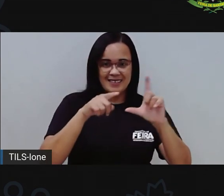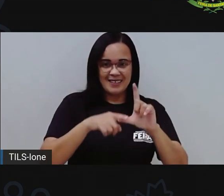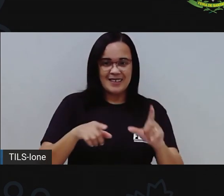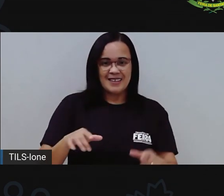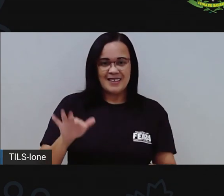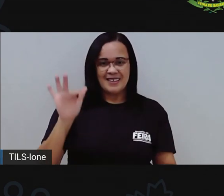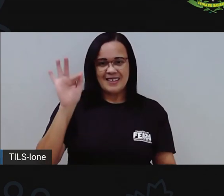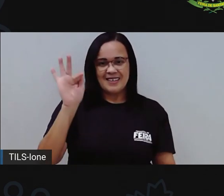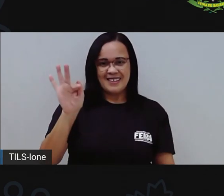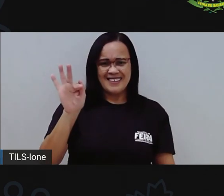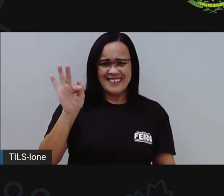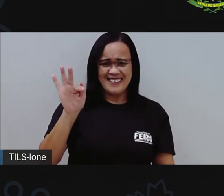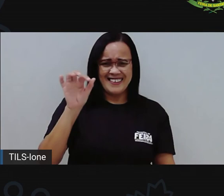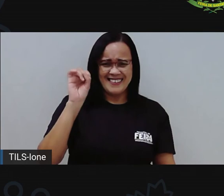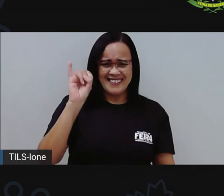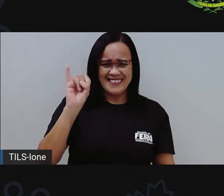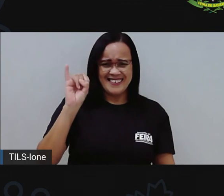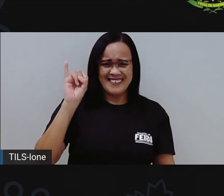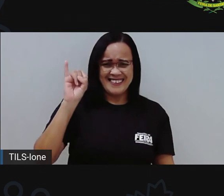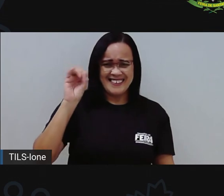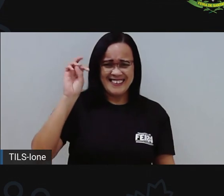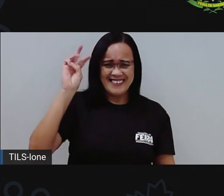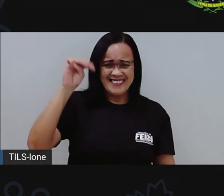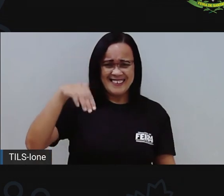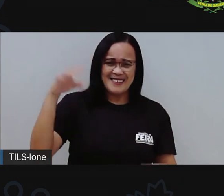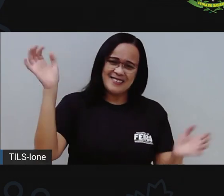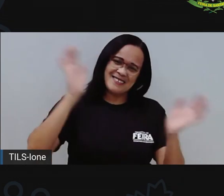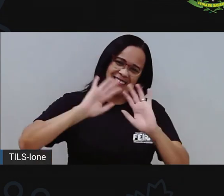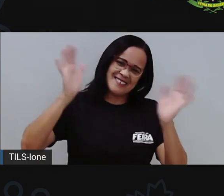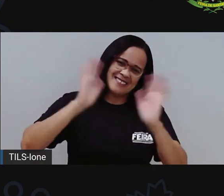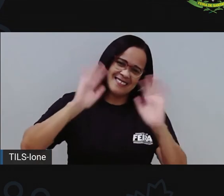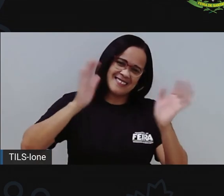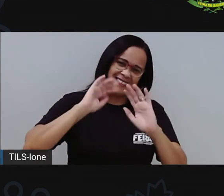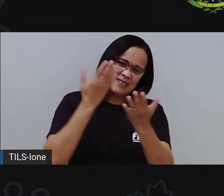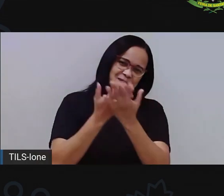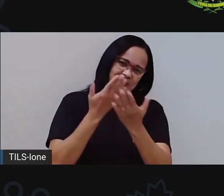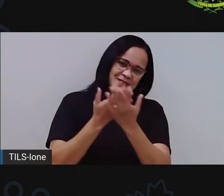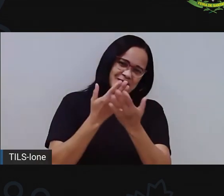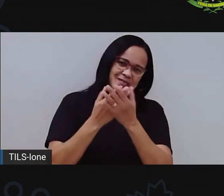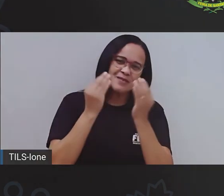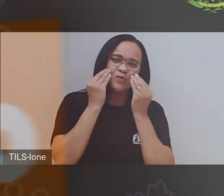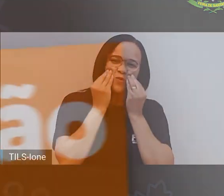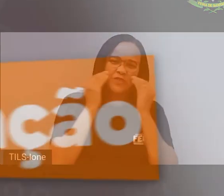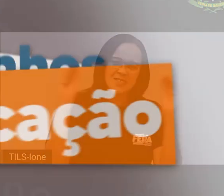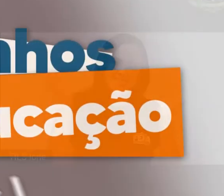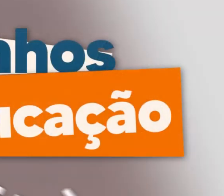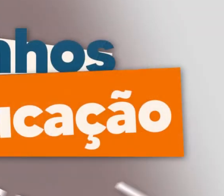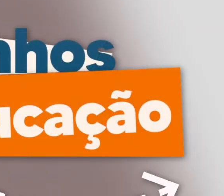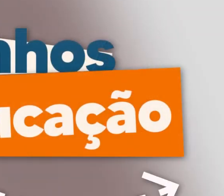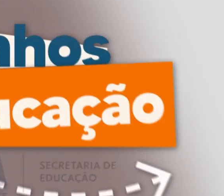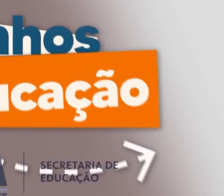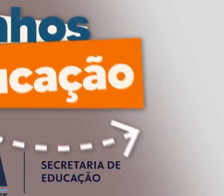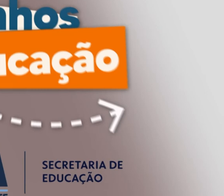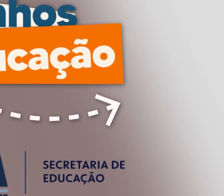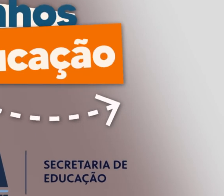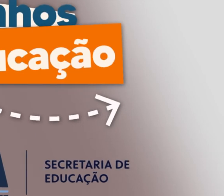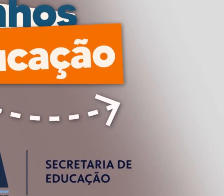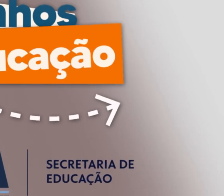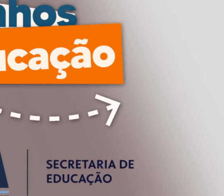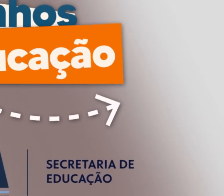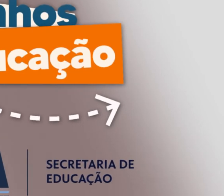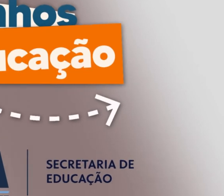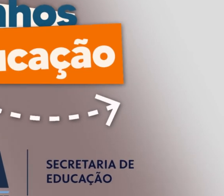Ione? Fim. A gente se vê na próxima aula. Um beijão e até mais. Tchau, tchau. Tchau, Tchau, tchau.